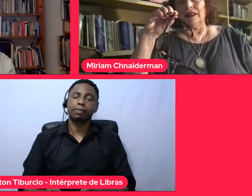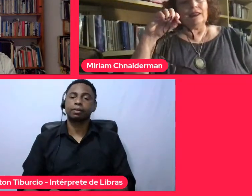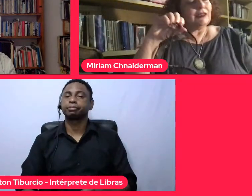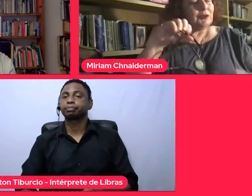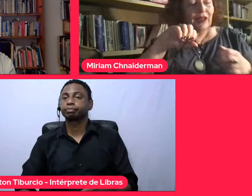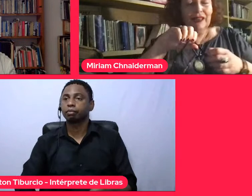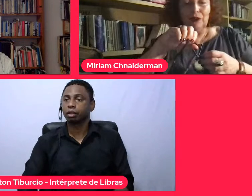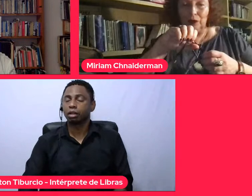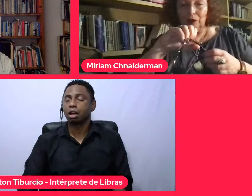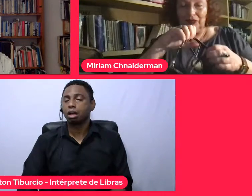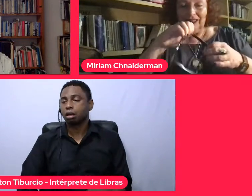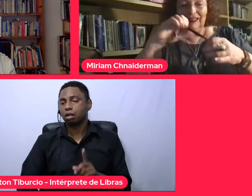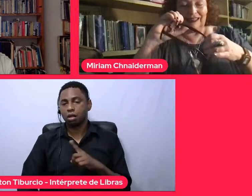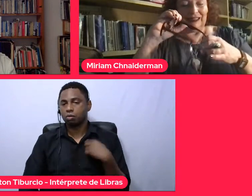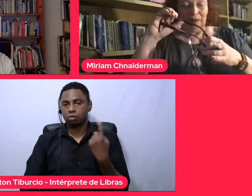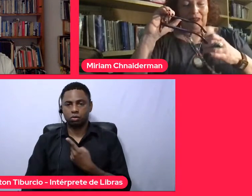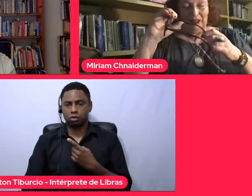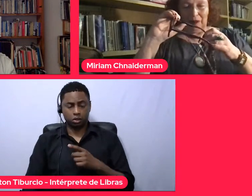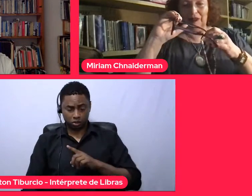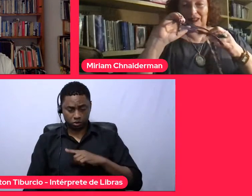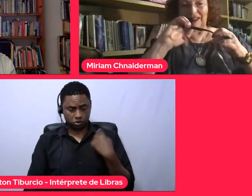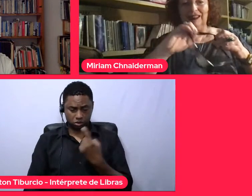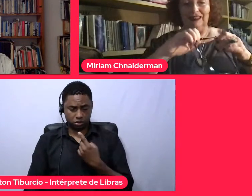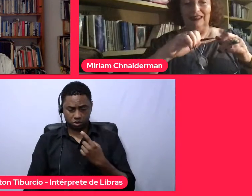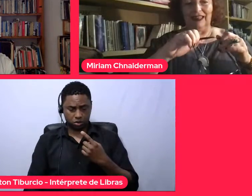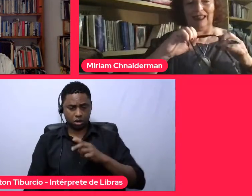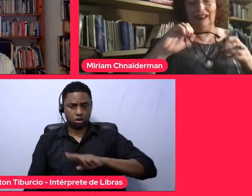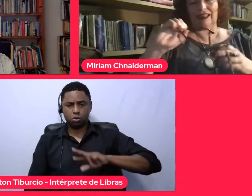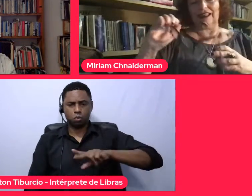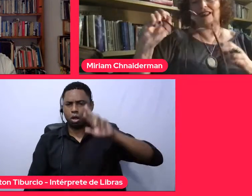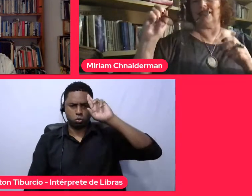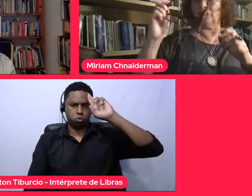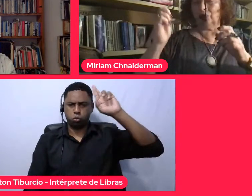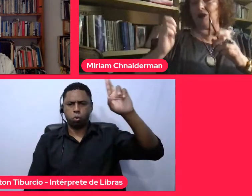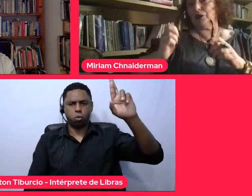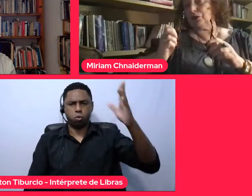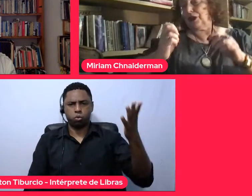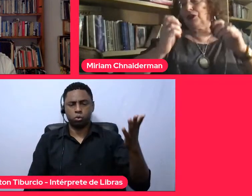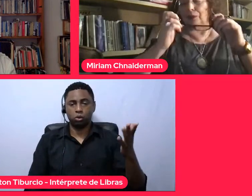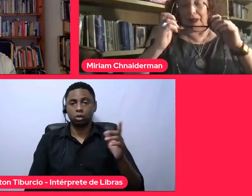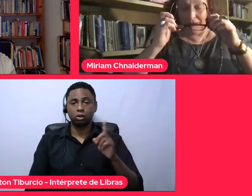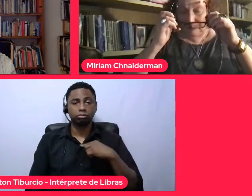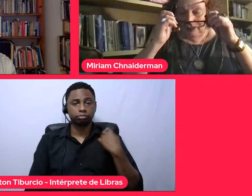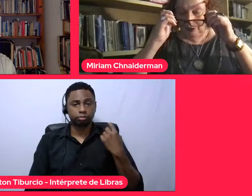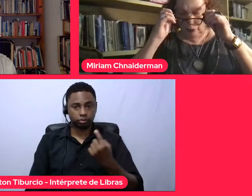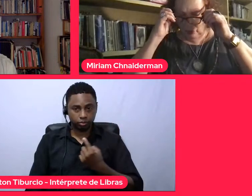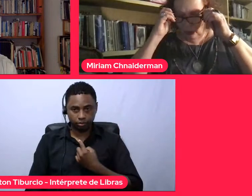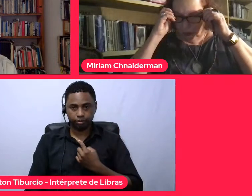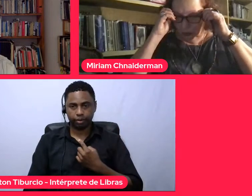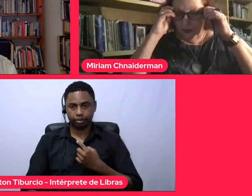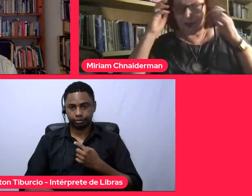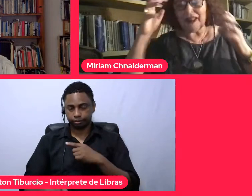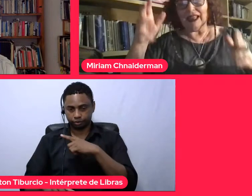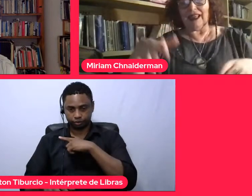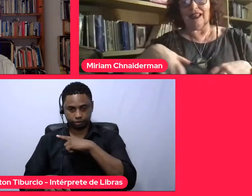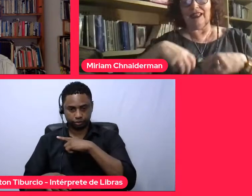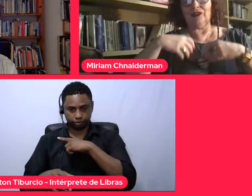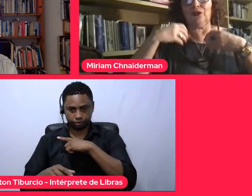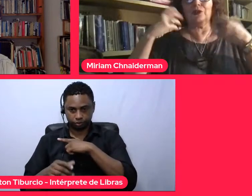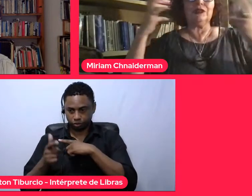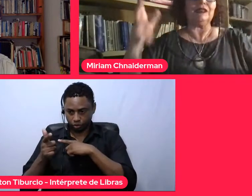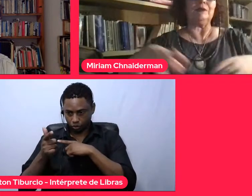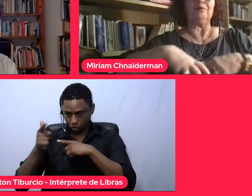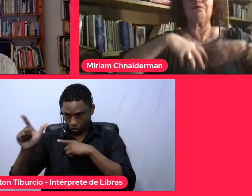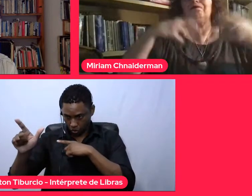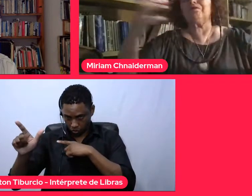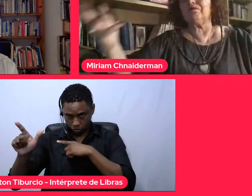A gente não é dono da gente mesmo, a gente é constituído a partir de um outro, e